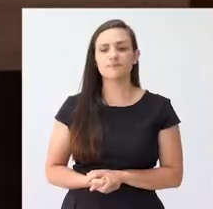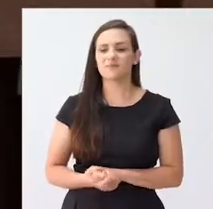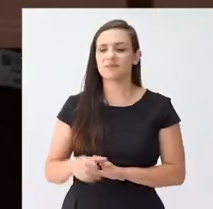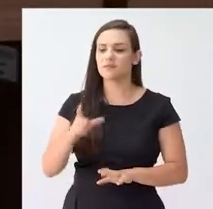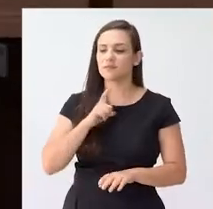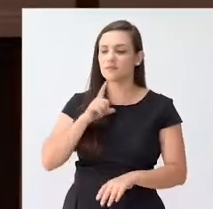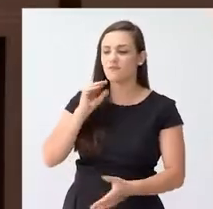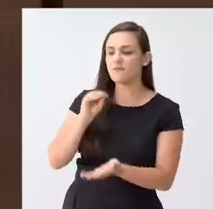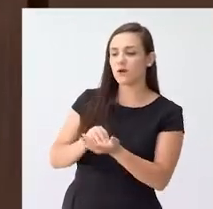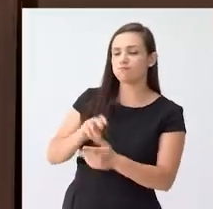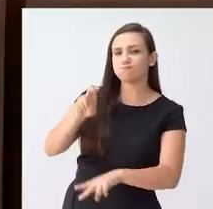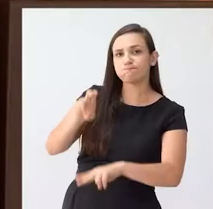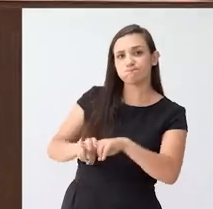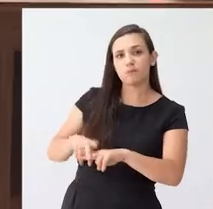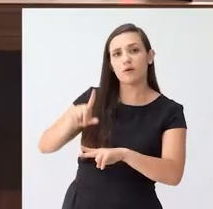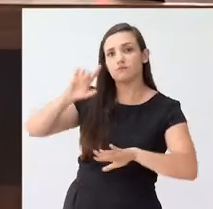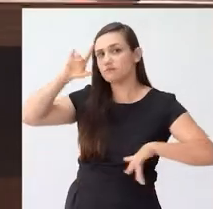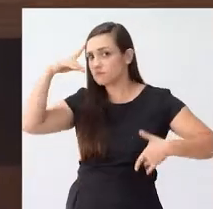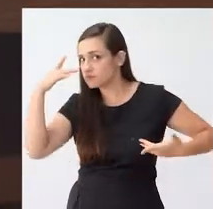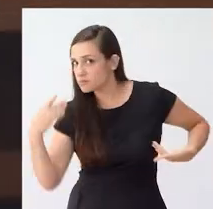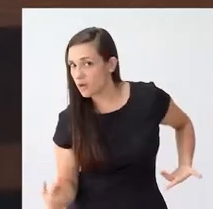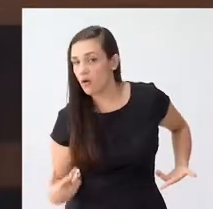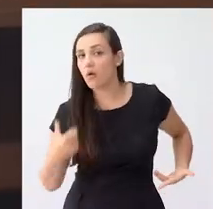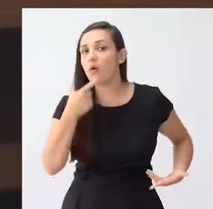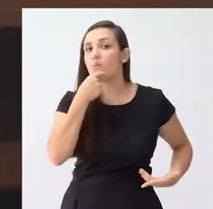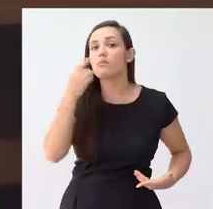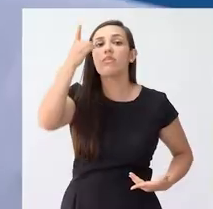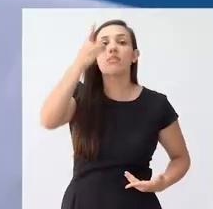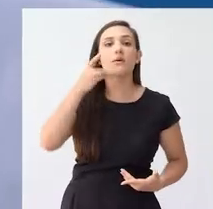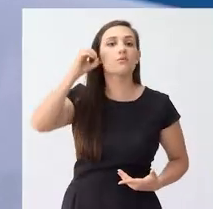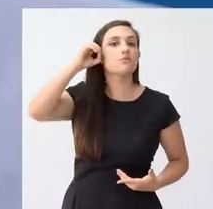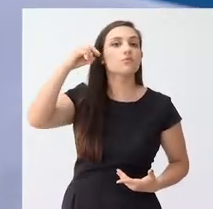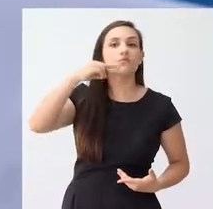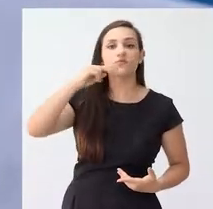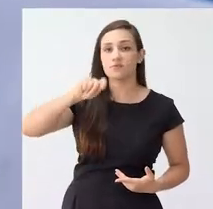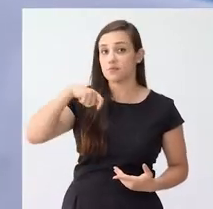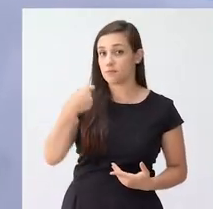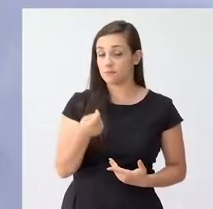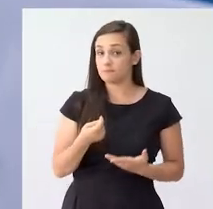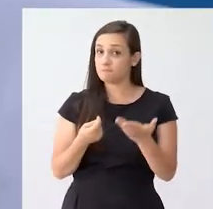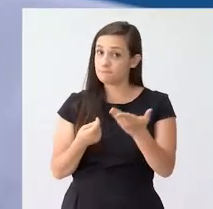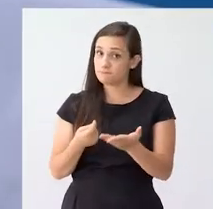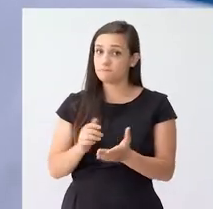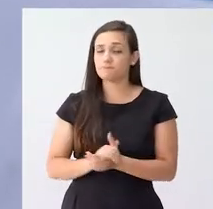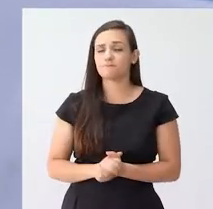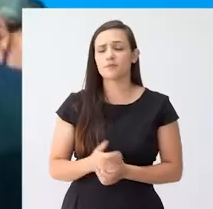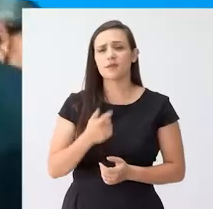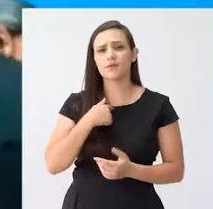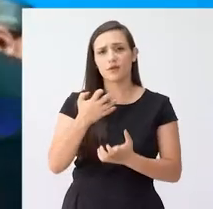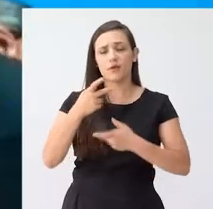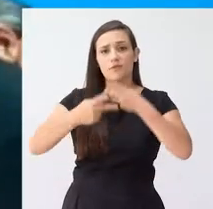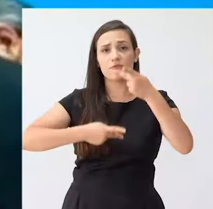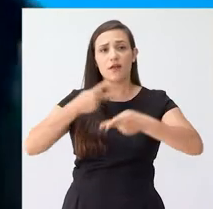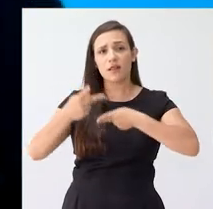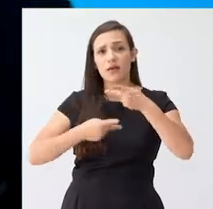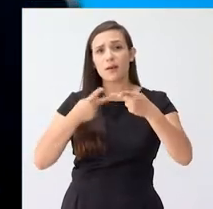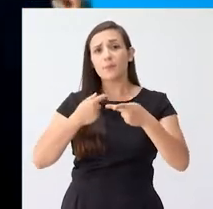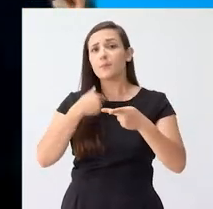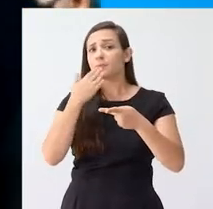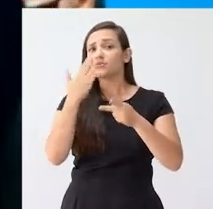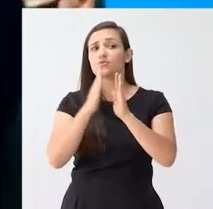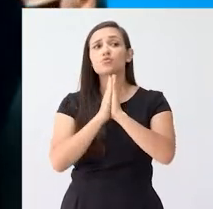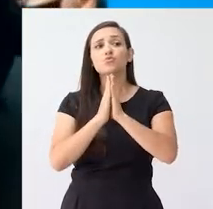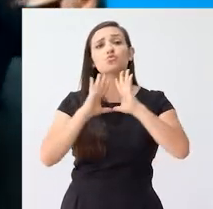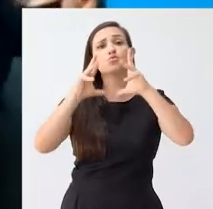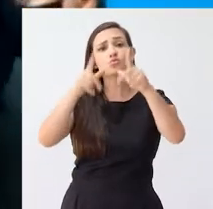A cadeira vazia em homenagem do Parlamento Sumato Grossense ao deputado estadual Onevan de Matos. Eu gostaria